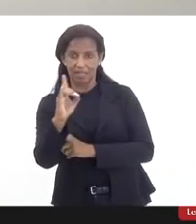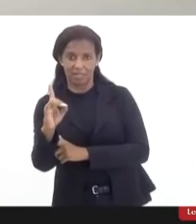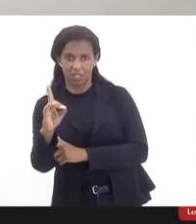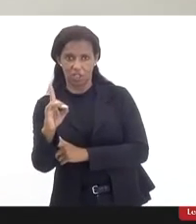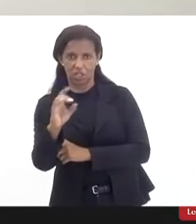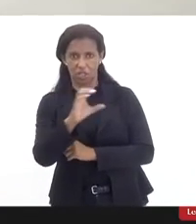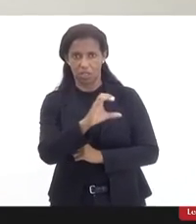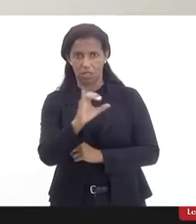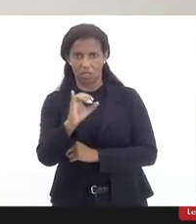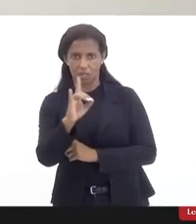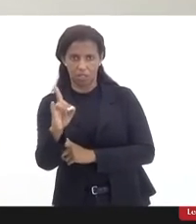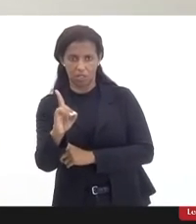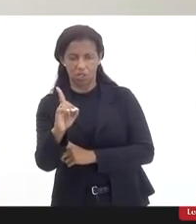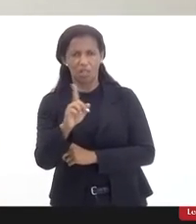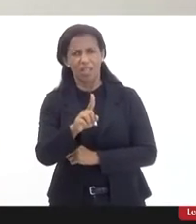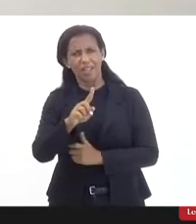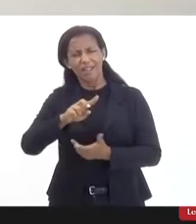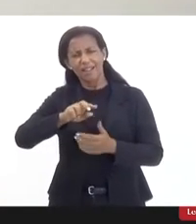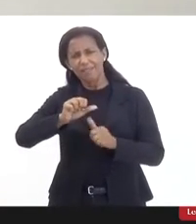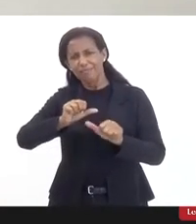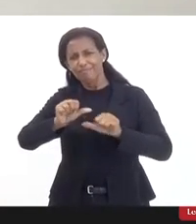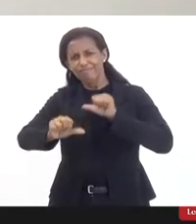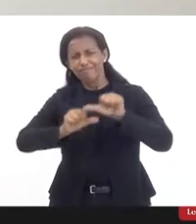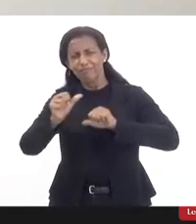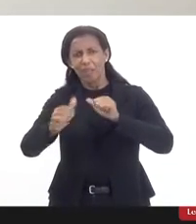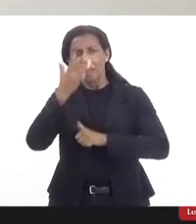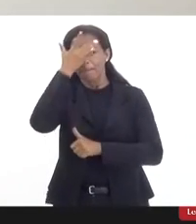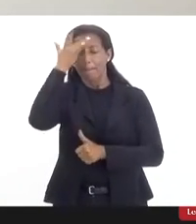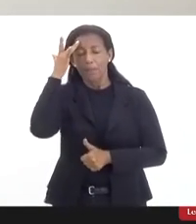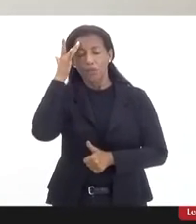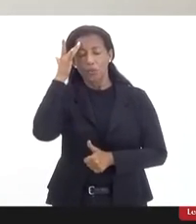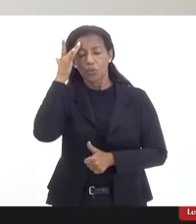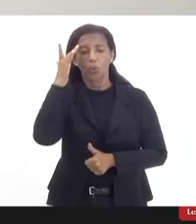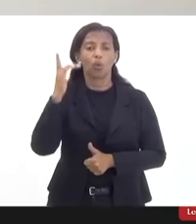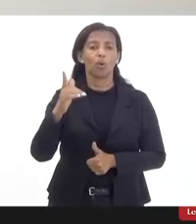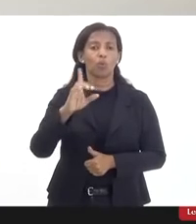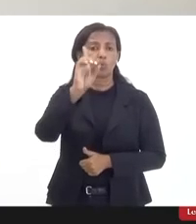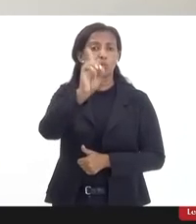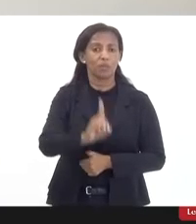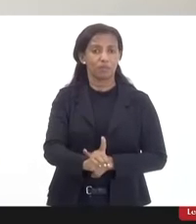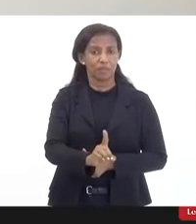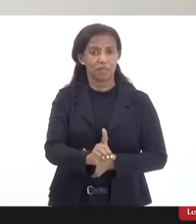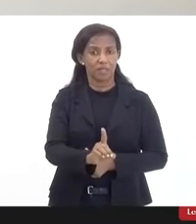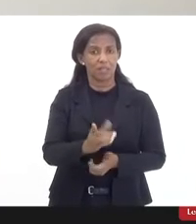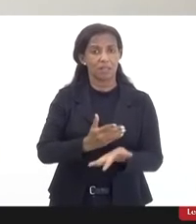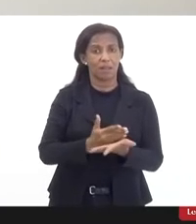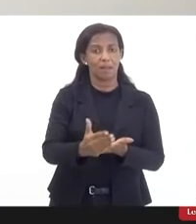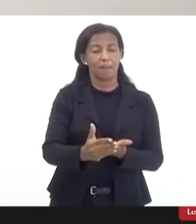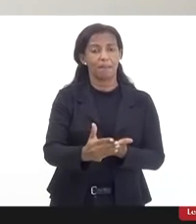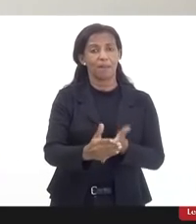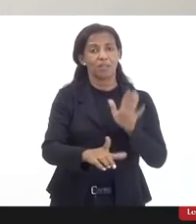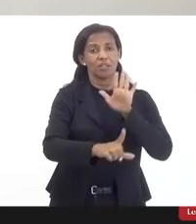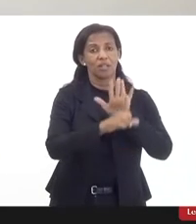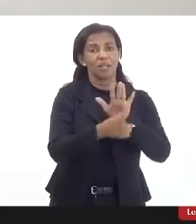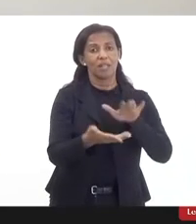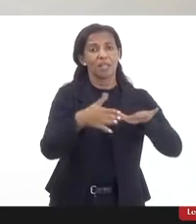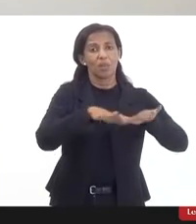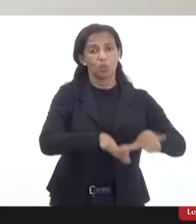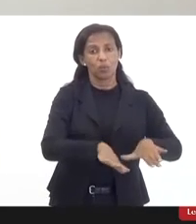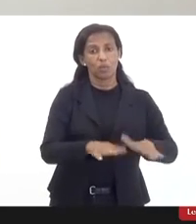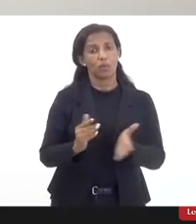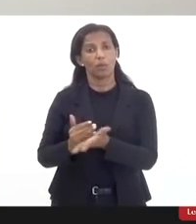modificado para a pessoa com deficiência a partir da Convenção da ONU e a partir da Lei Brasileira da Inclusão.